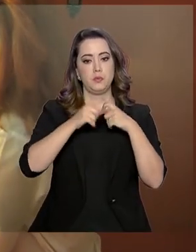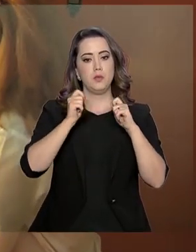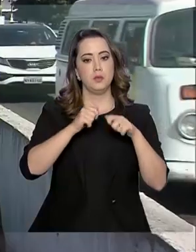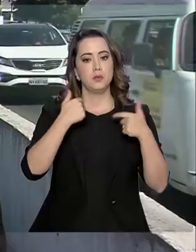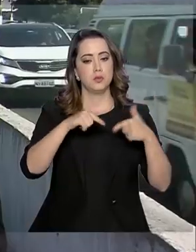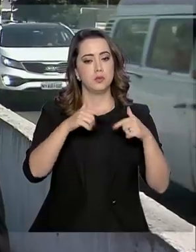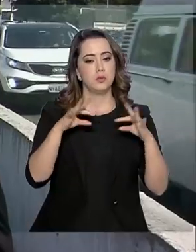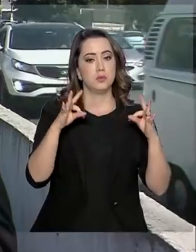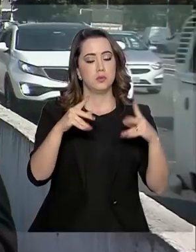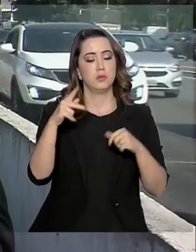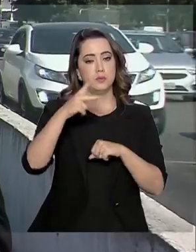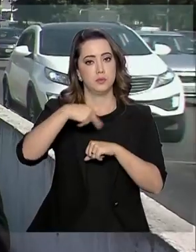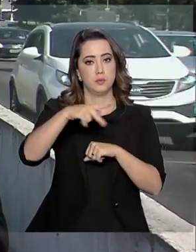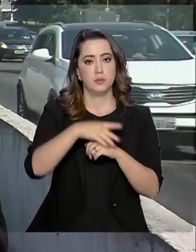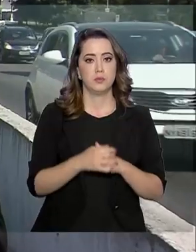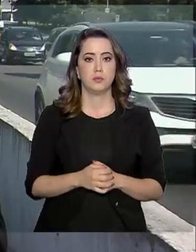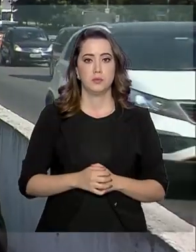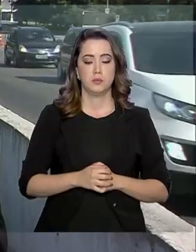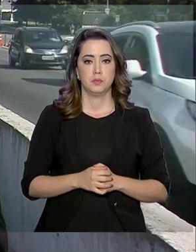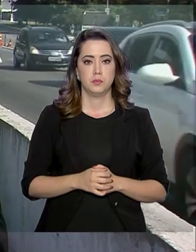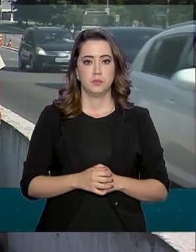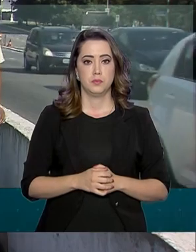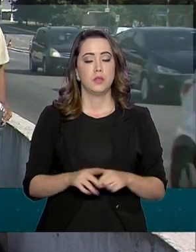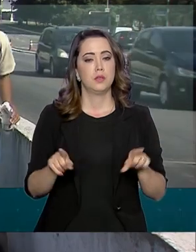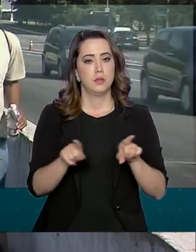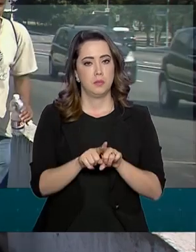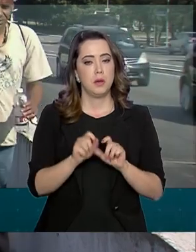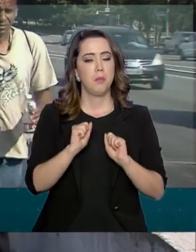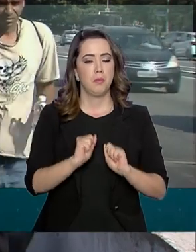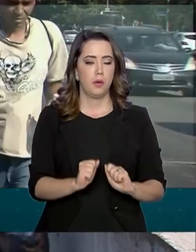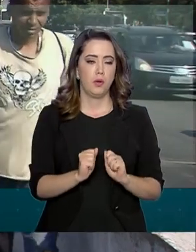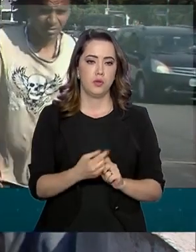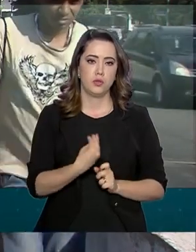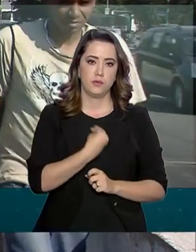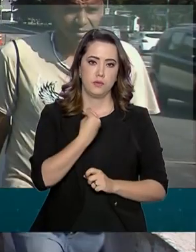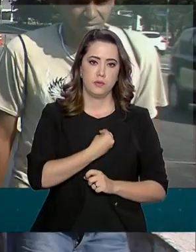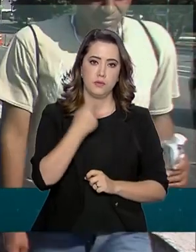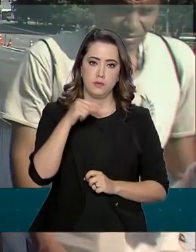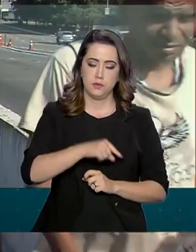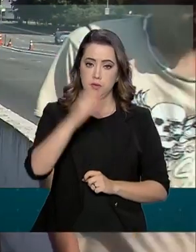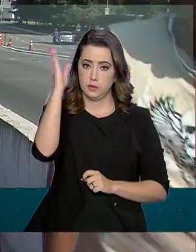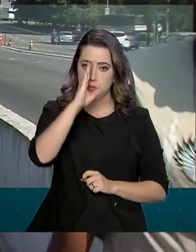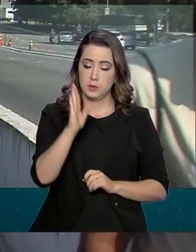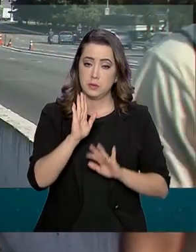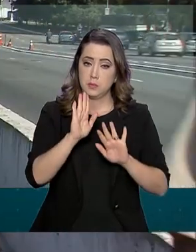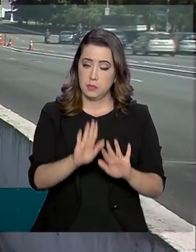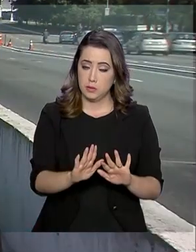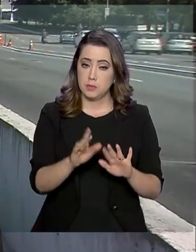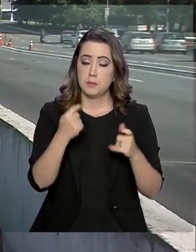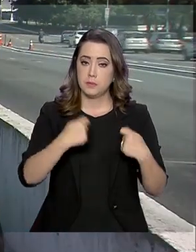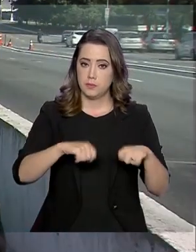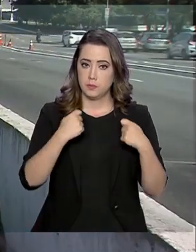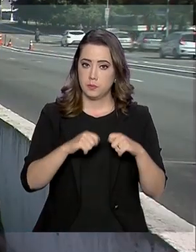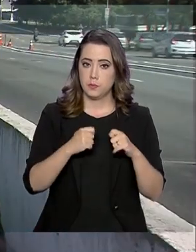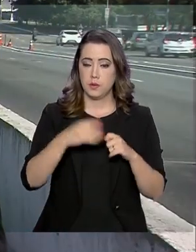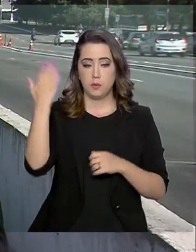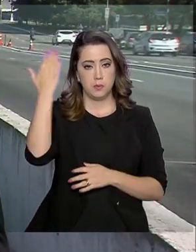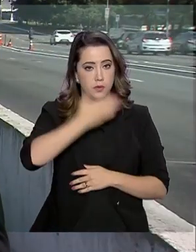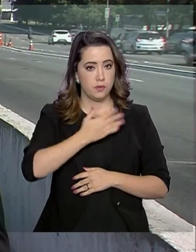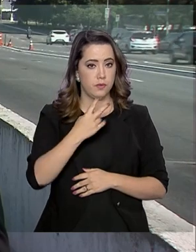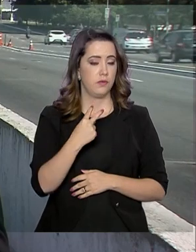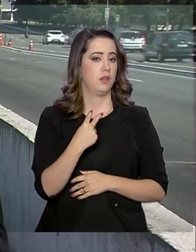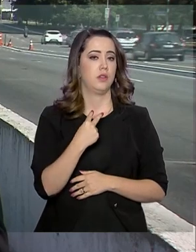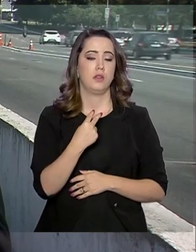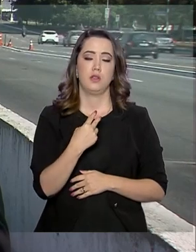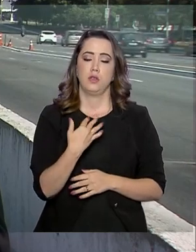nacional. Os médicos que quiserem também podem pedir residência permanente no Brasil, mas para isso precisam comprovar que não se